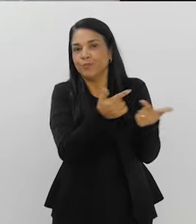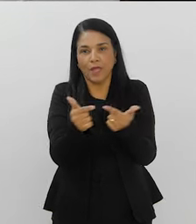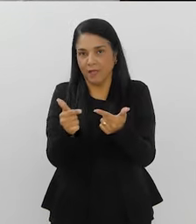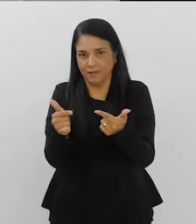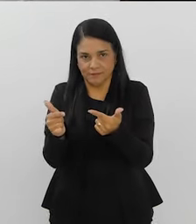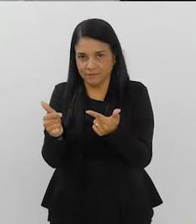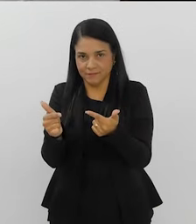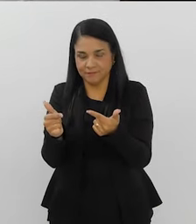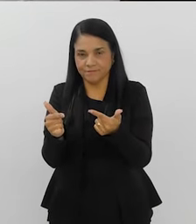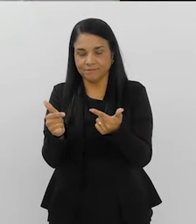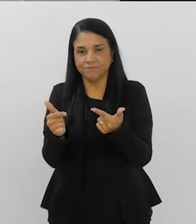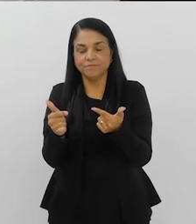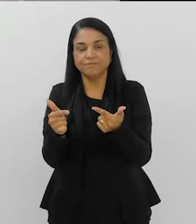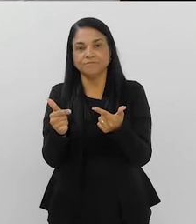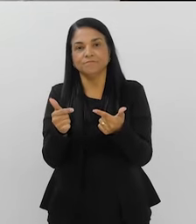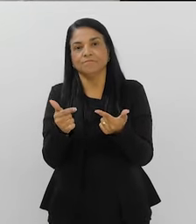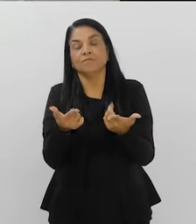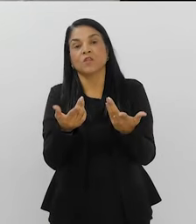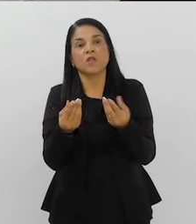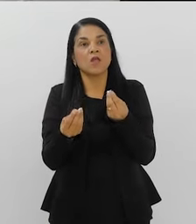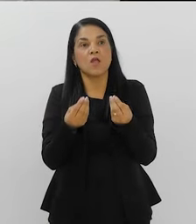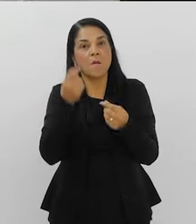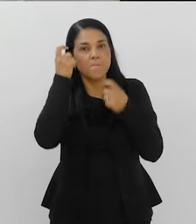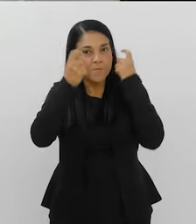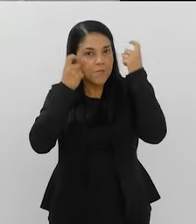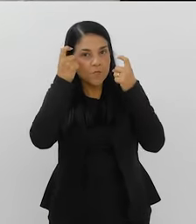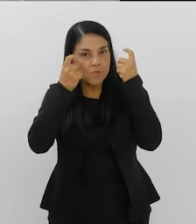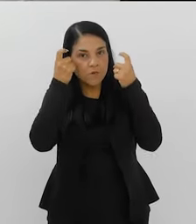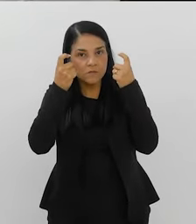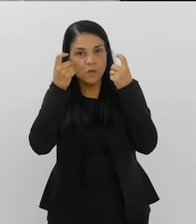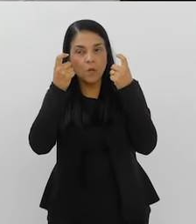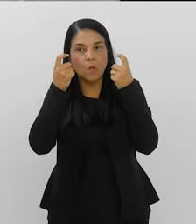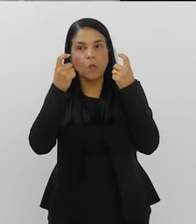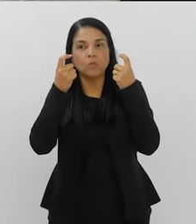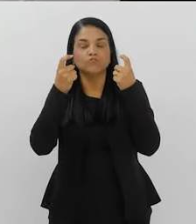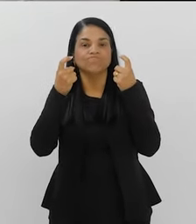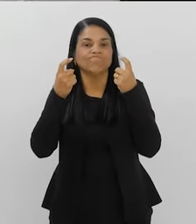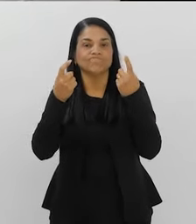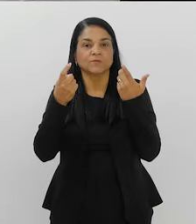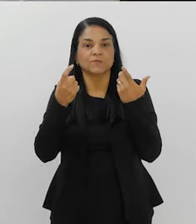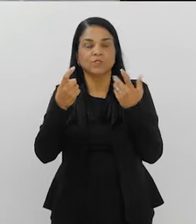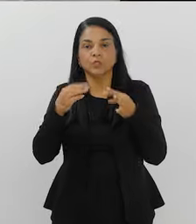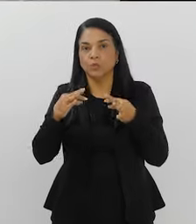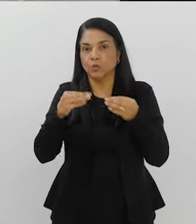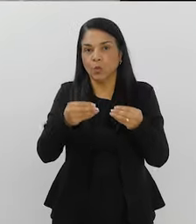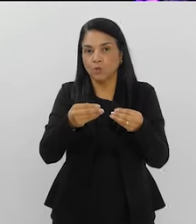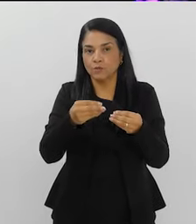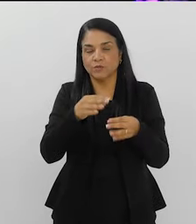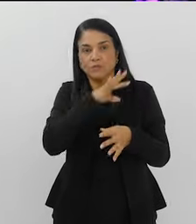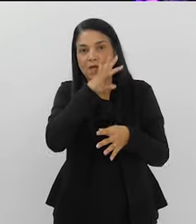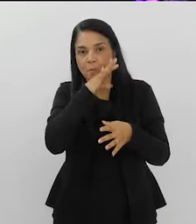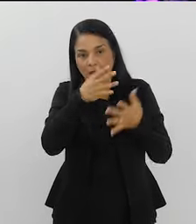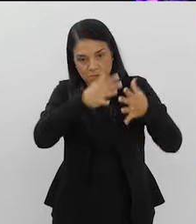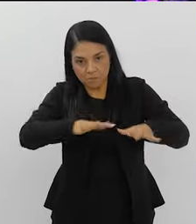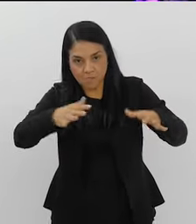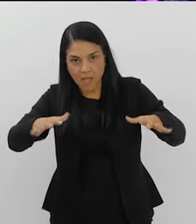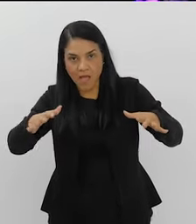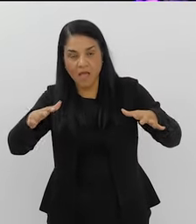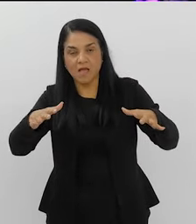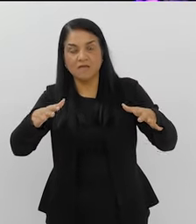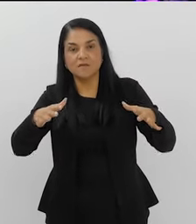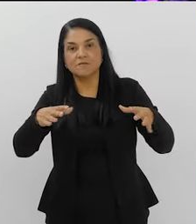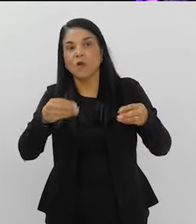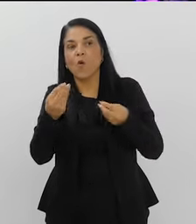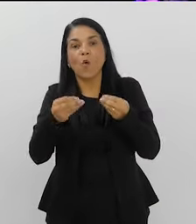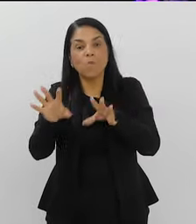Então, uma das preocupações é que os organismos, eles estão a vida toda expostos. Então, o que acontece realmente